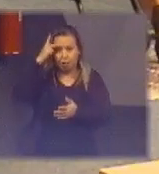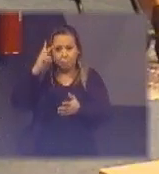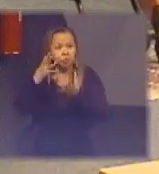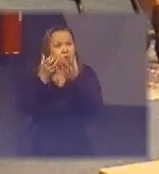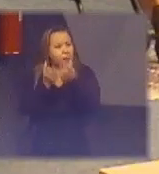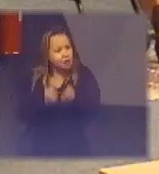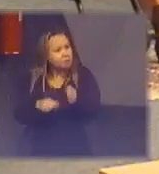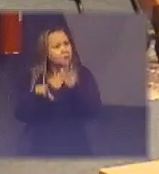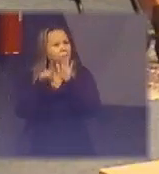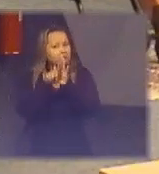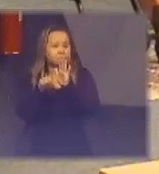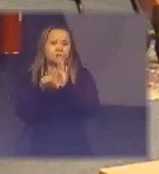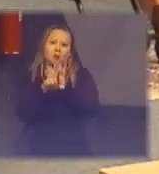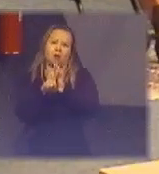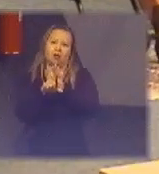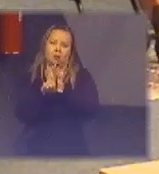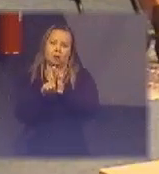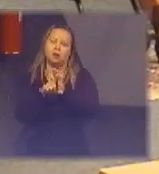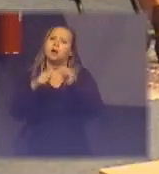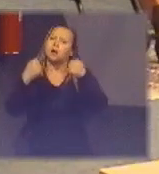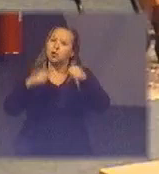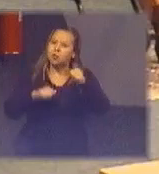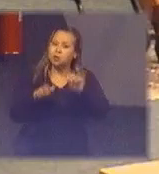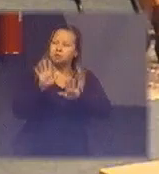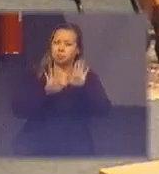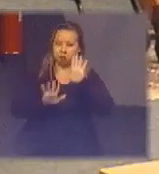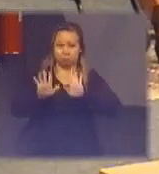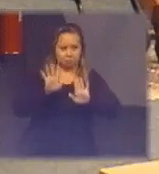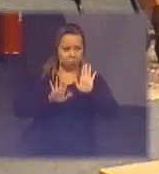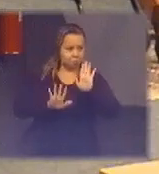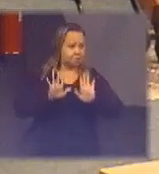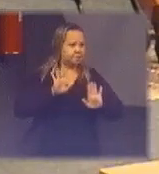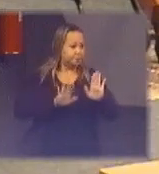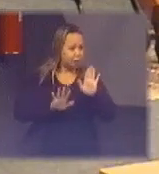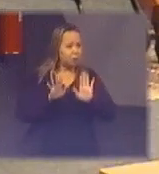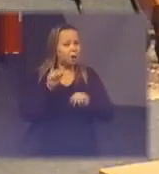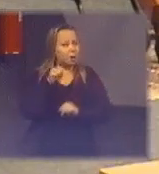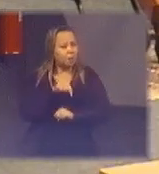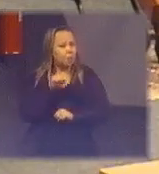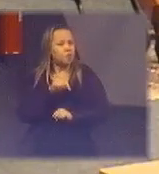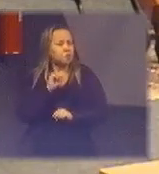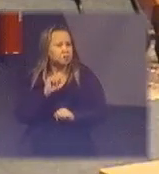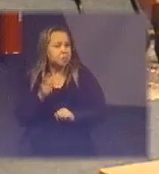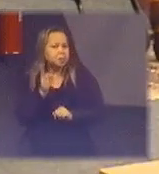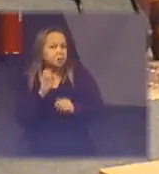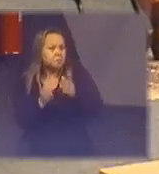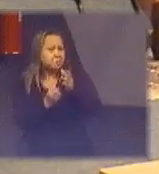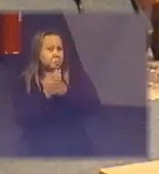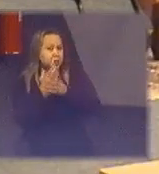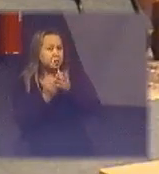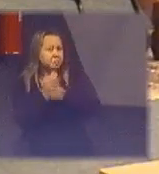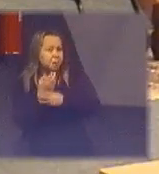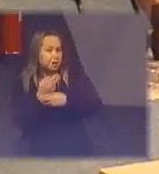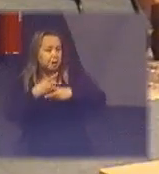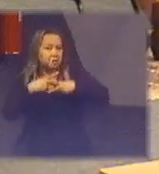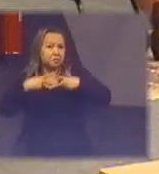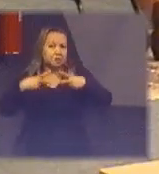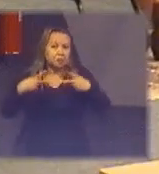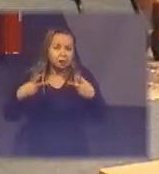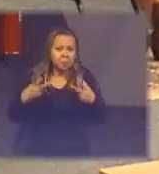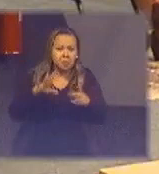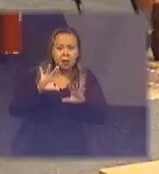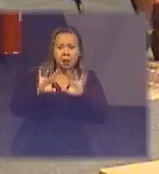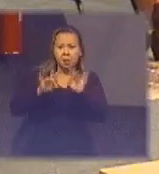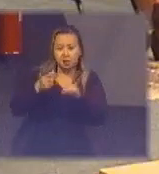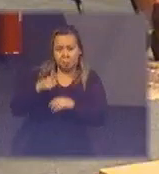requisitos ou não então a gente tem que tomar muito cuidado para não criar algo que para obter